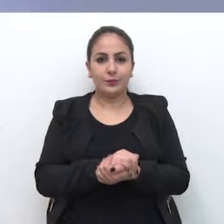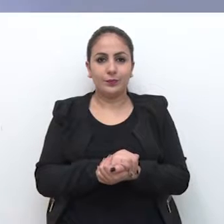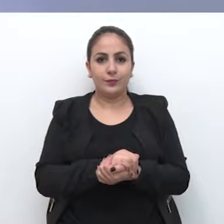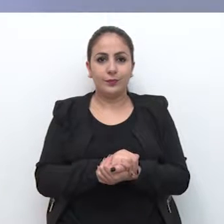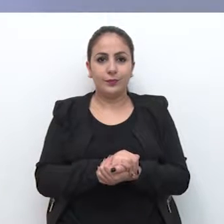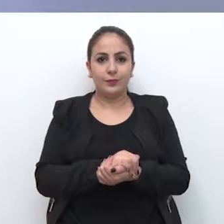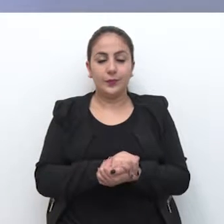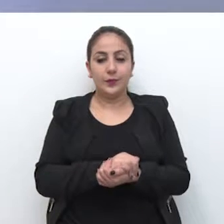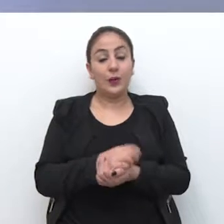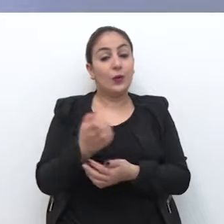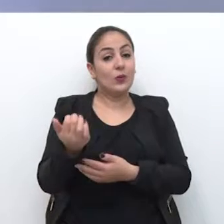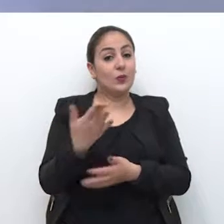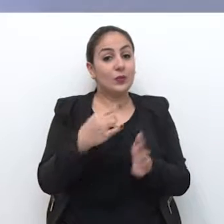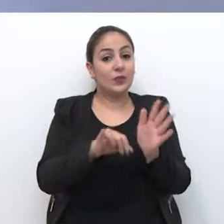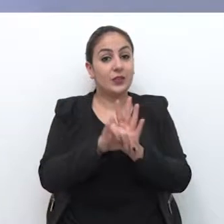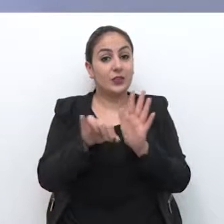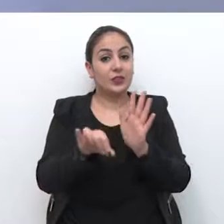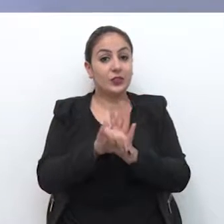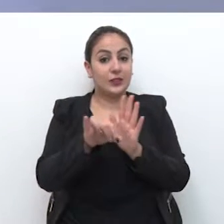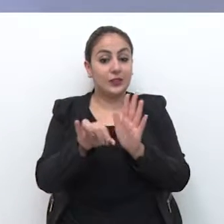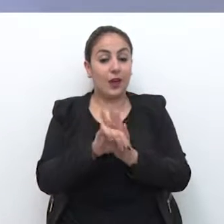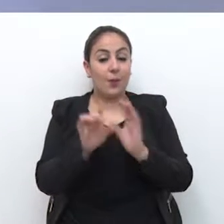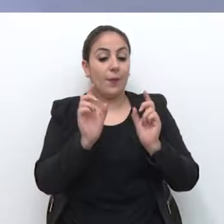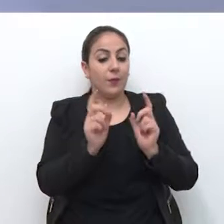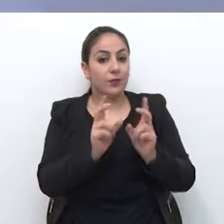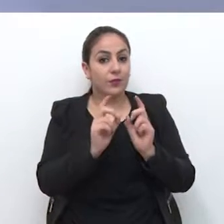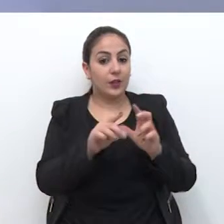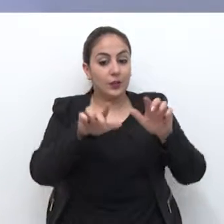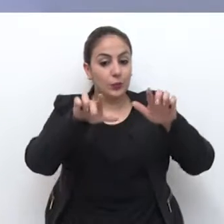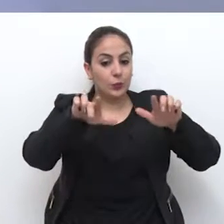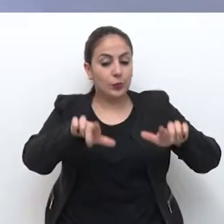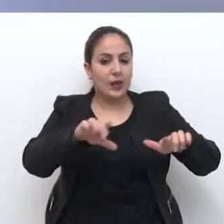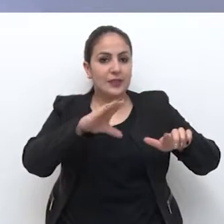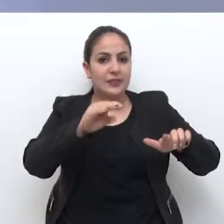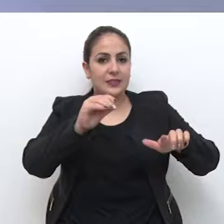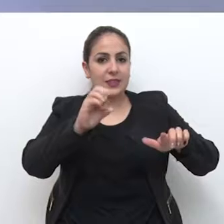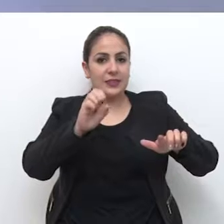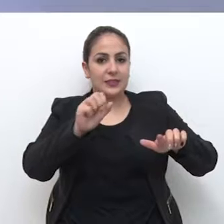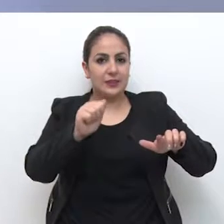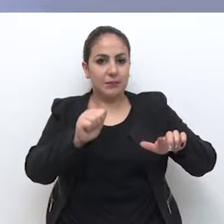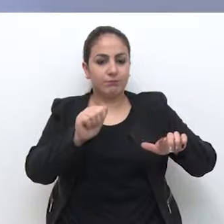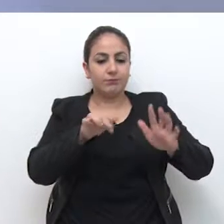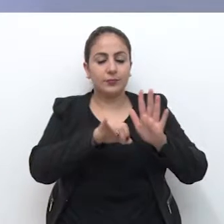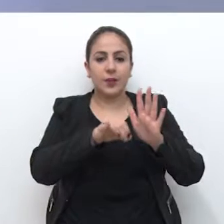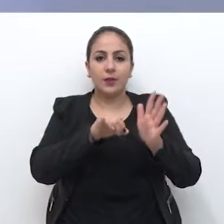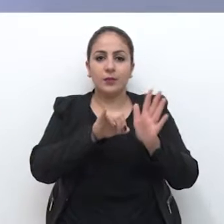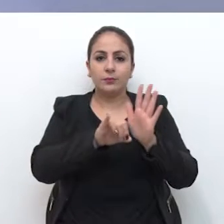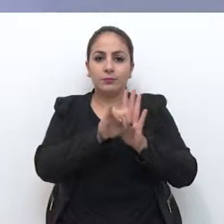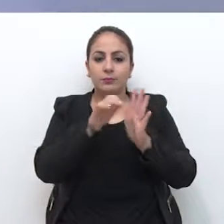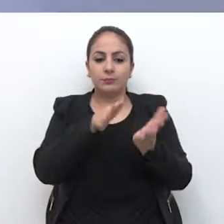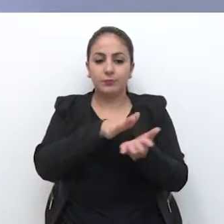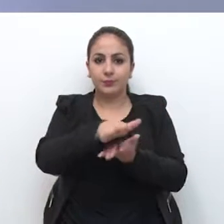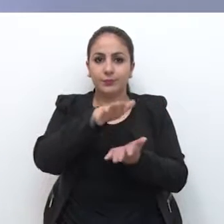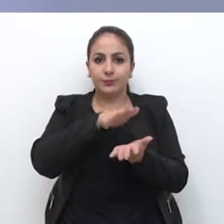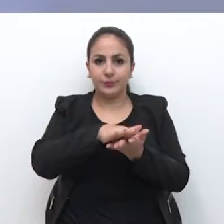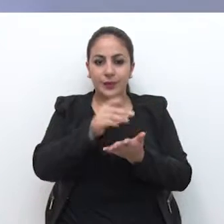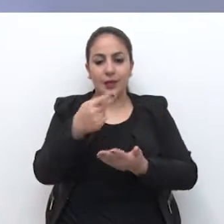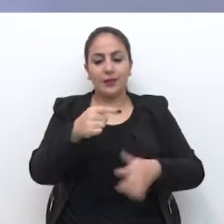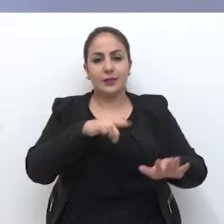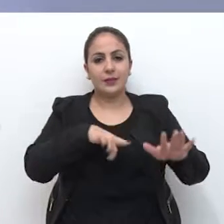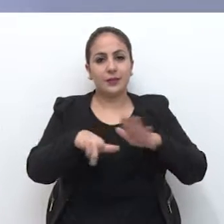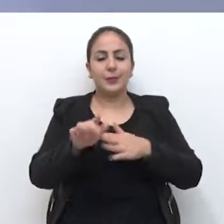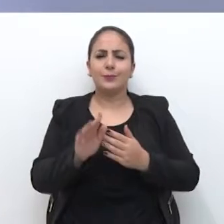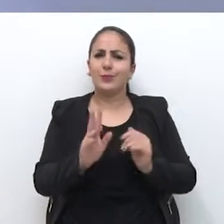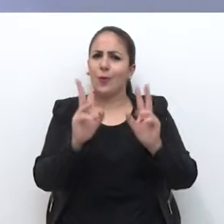Um novo edital de licitação para a venda da unidade da CESA foi publicado esta semana. E o